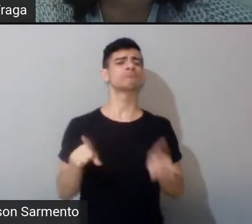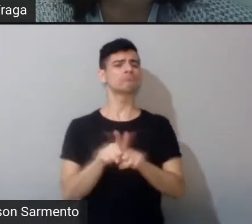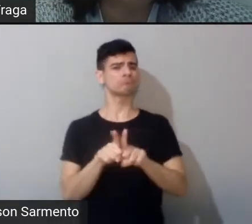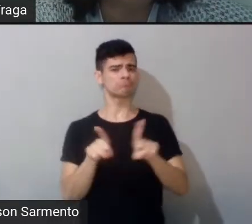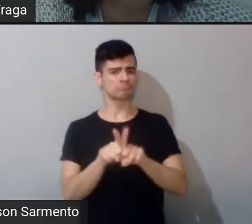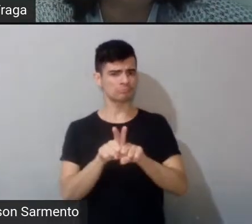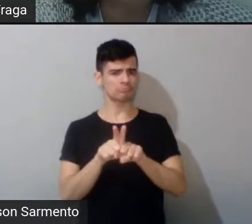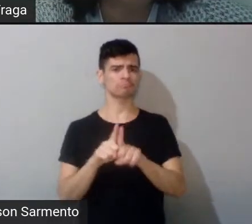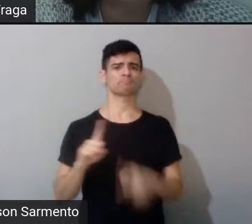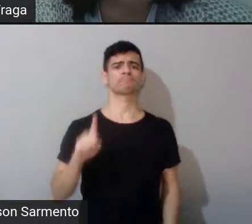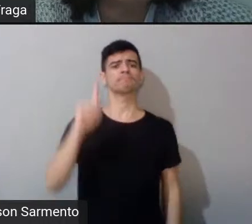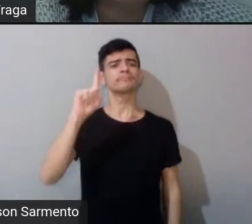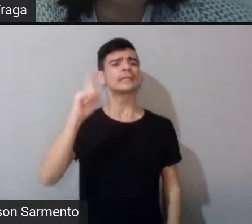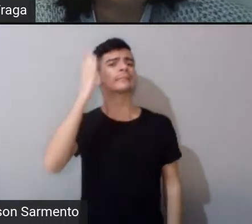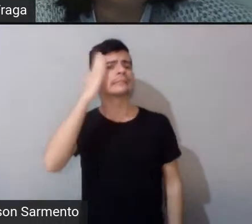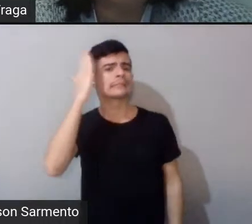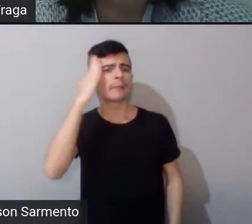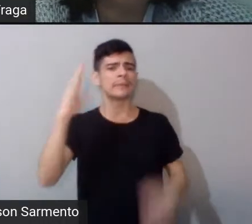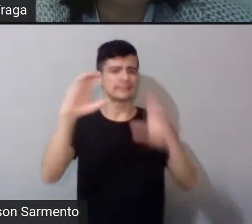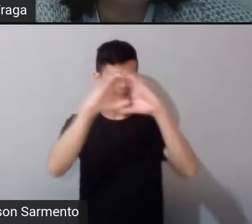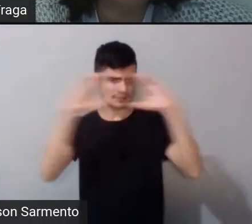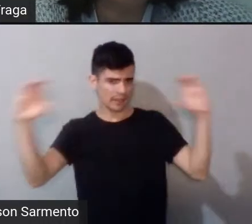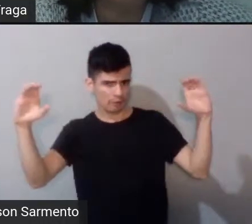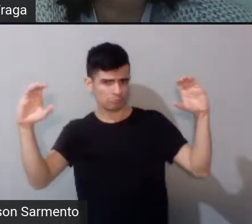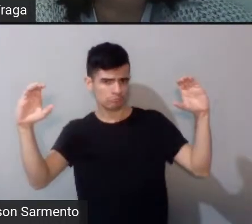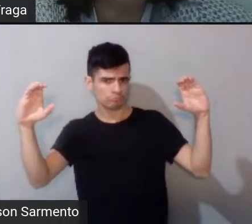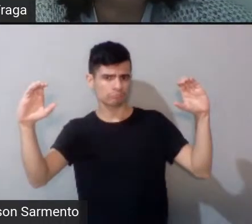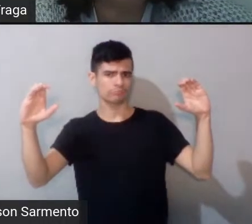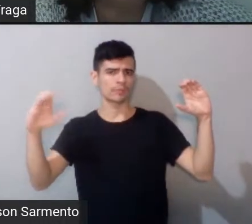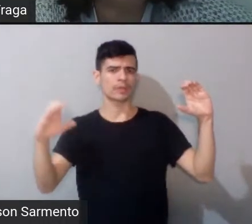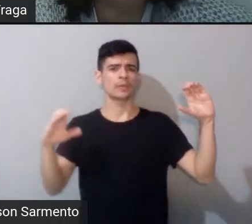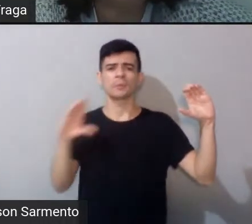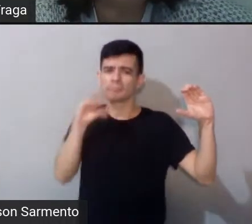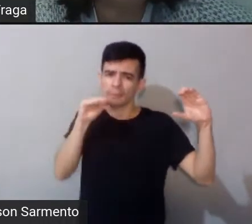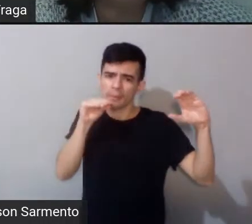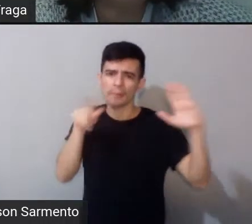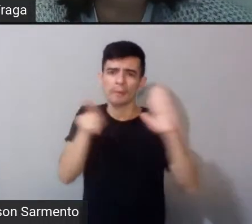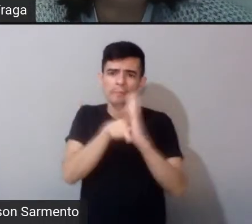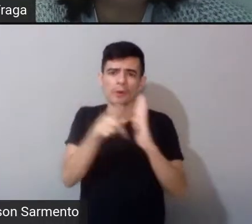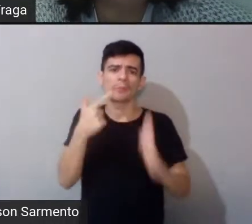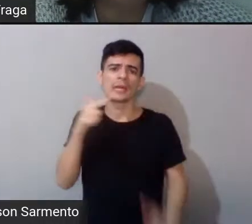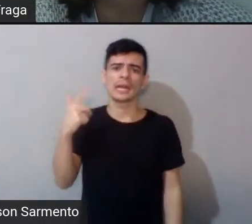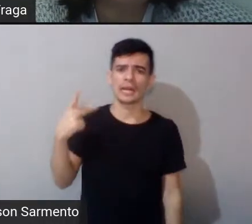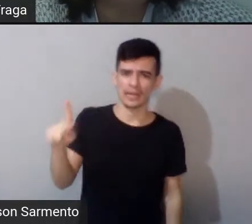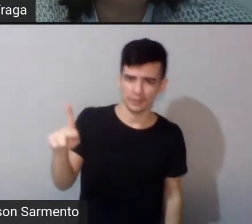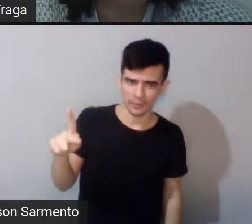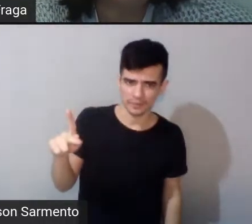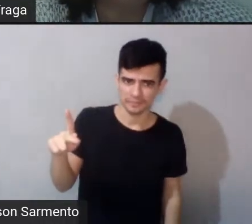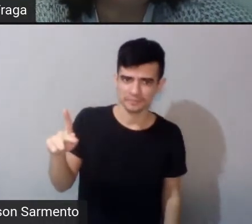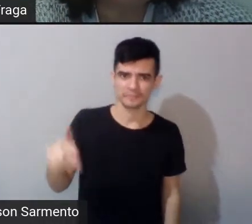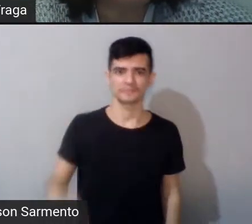Tecoa-Arandu-Ara-Kuá? É, Tecoa-Arandu-Ara-Kuá.